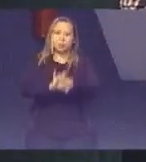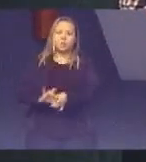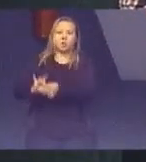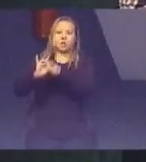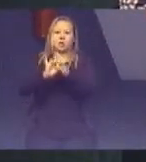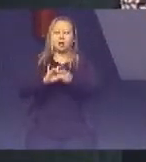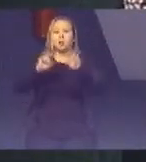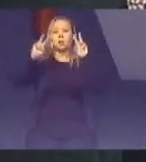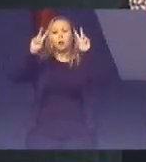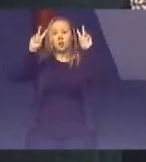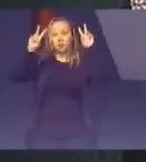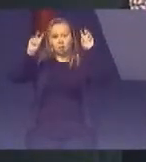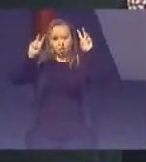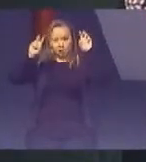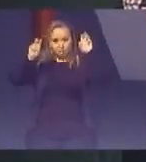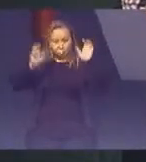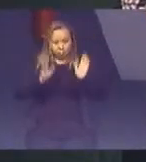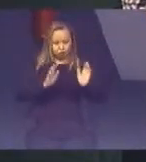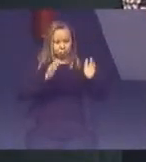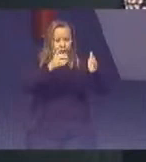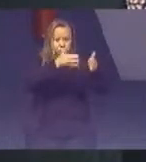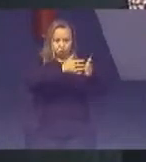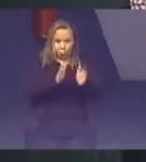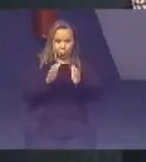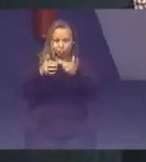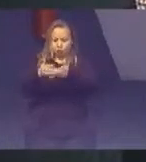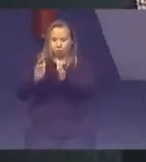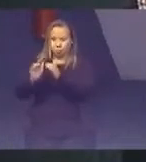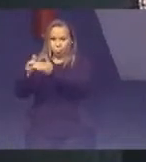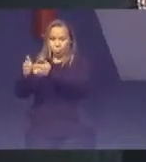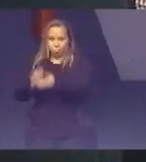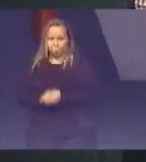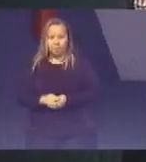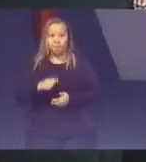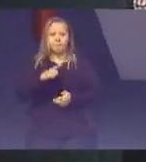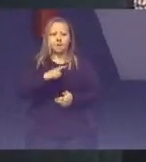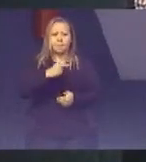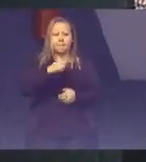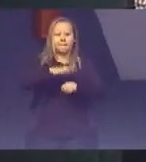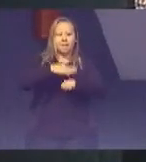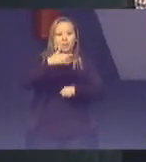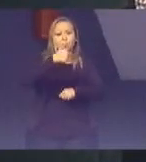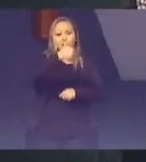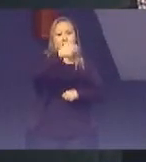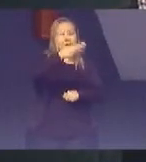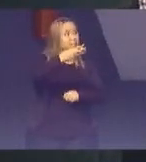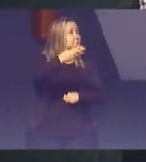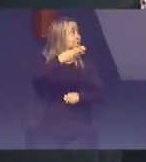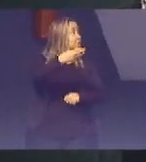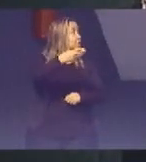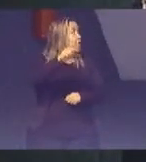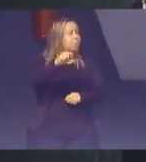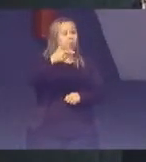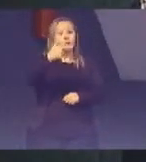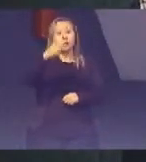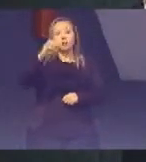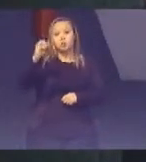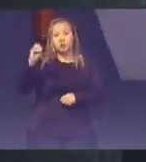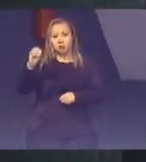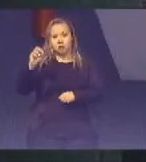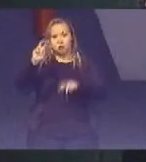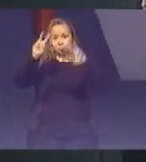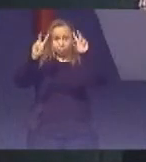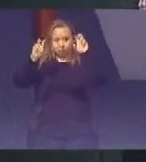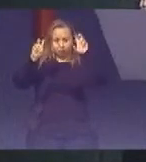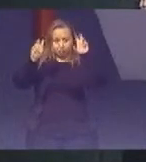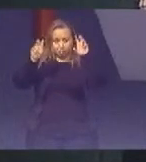Número único Nós indexamos Mais de 3.200 assuntos A cada um Desses ODS O que em